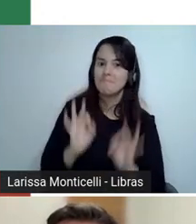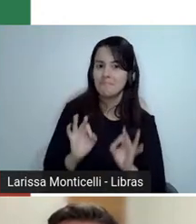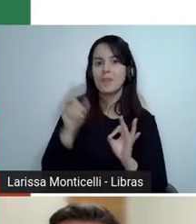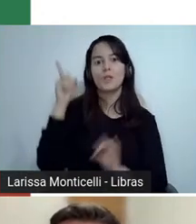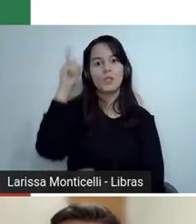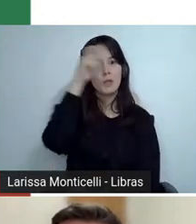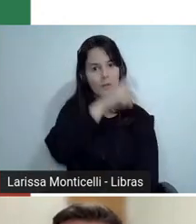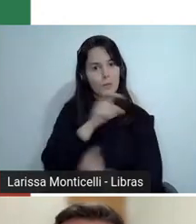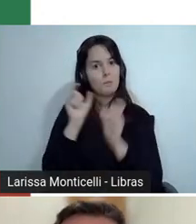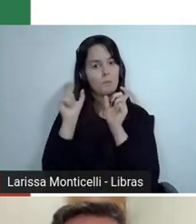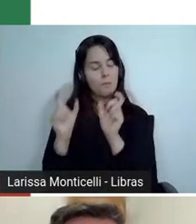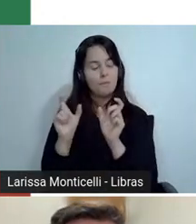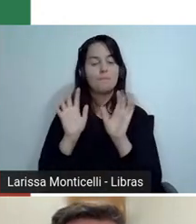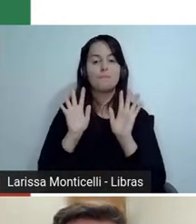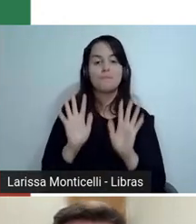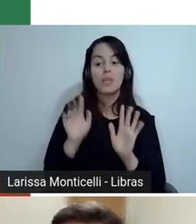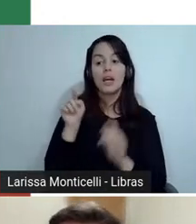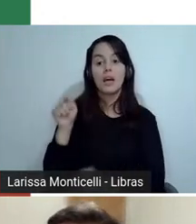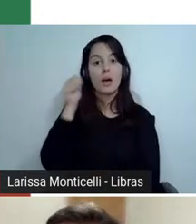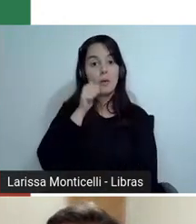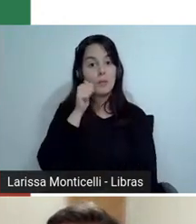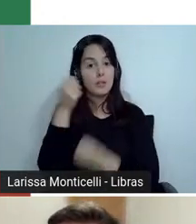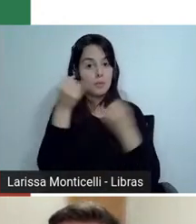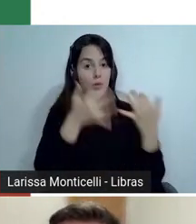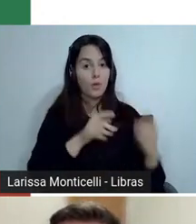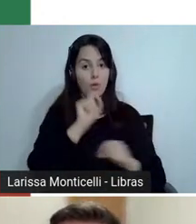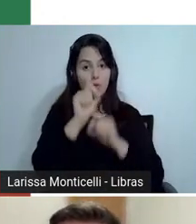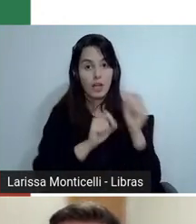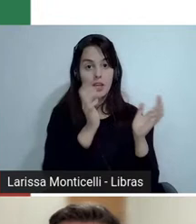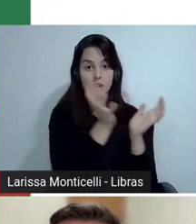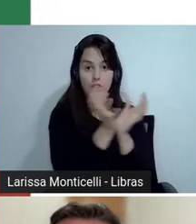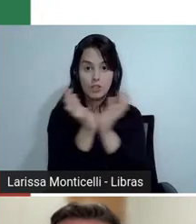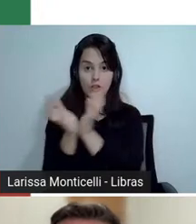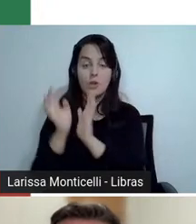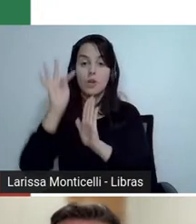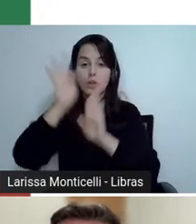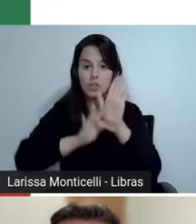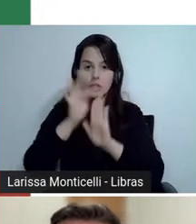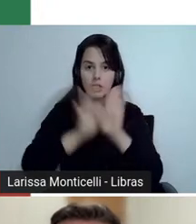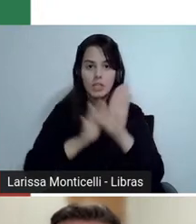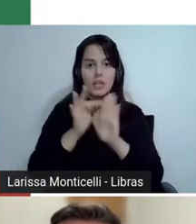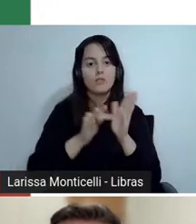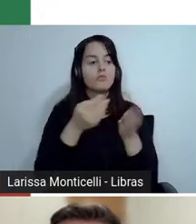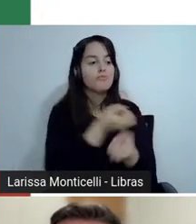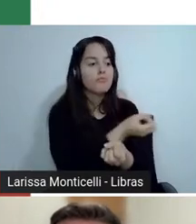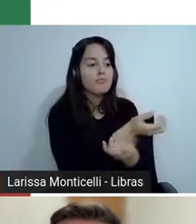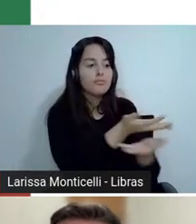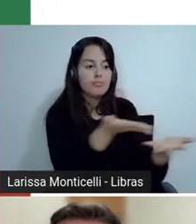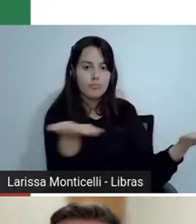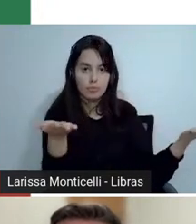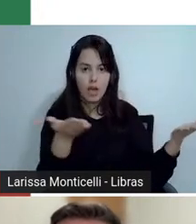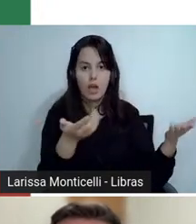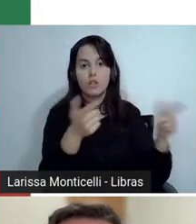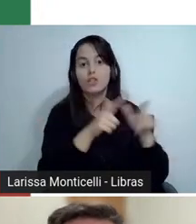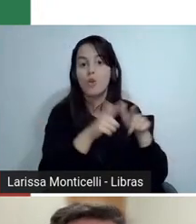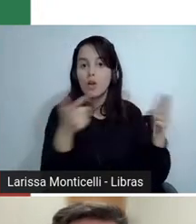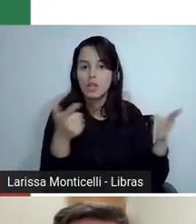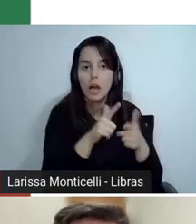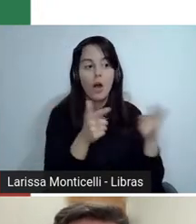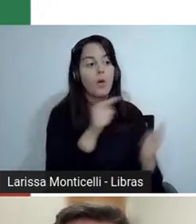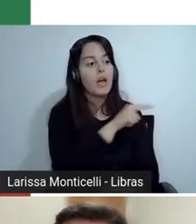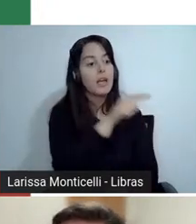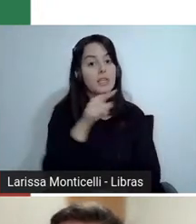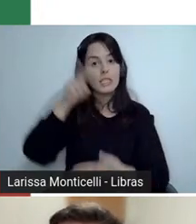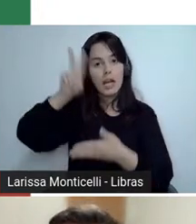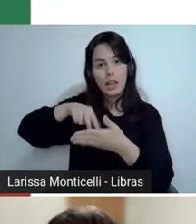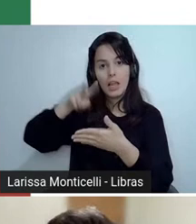diz, eu levei os gêneros para a sala de aula de forma impressa com o jornal e solicitei para que os estudantes fizessem a leitura e a escolha de uma notícia e uma